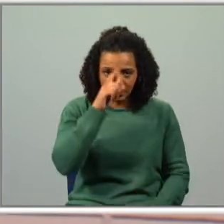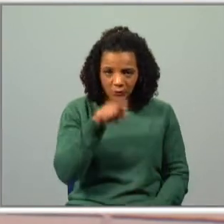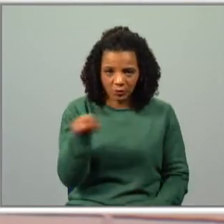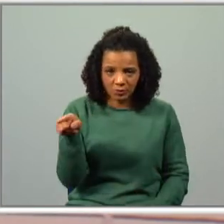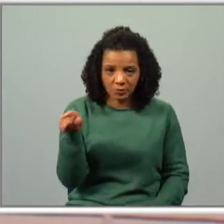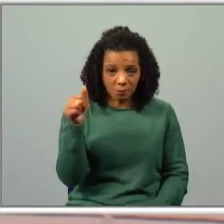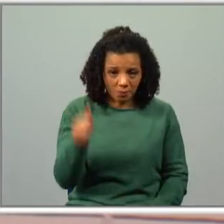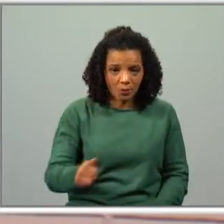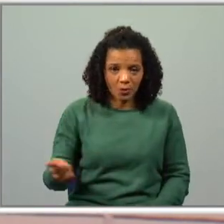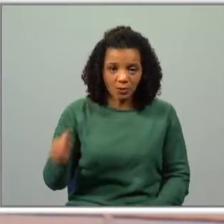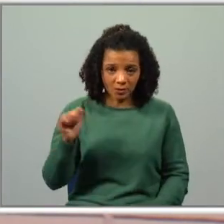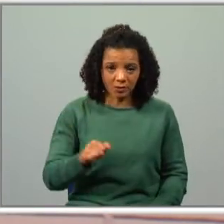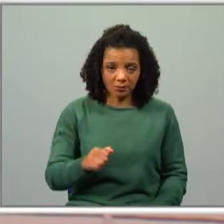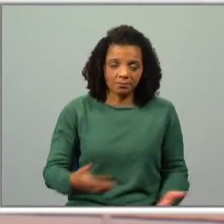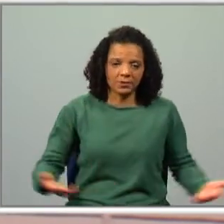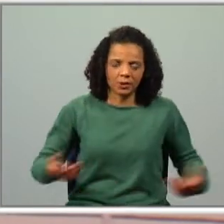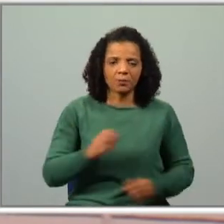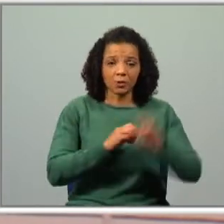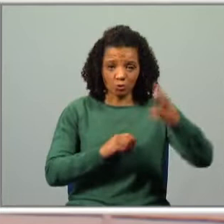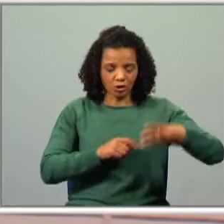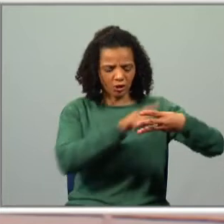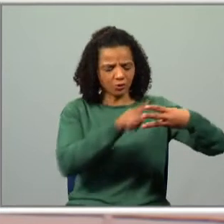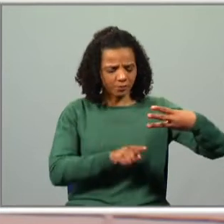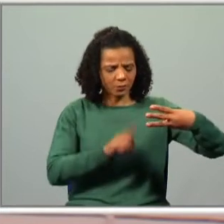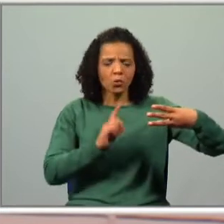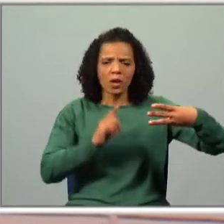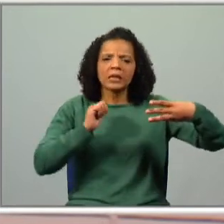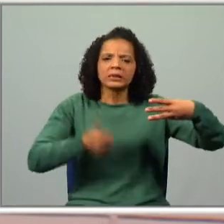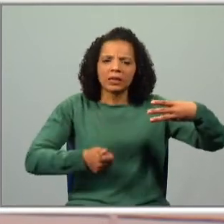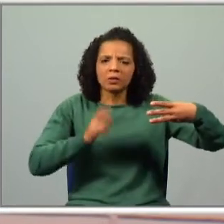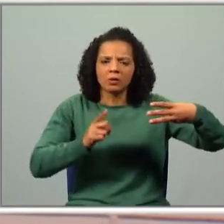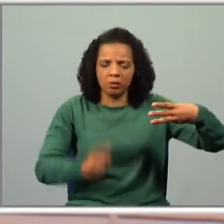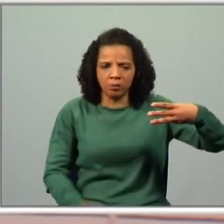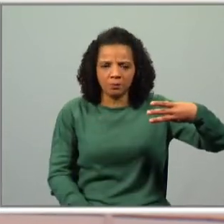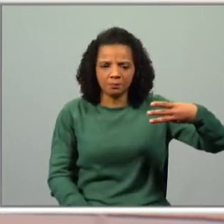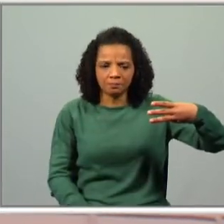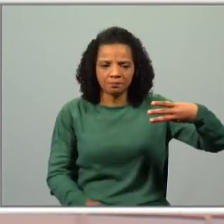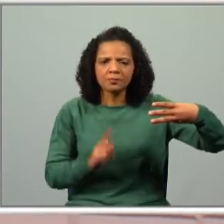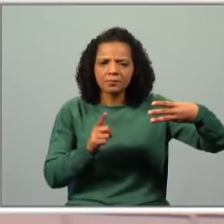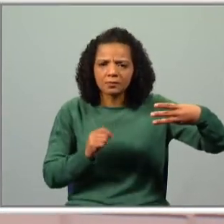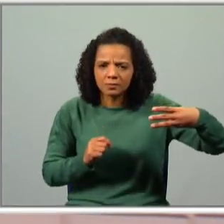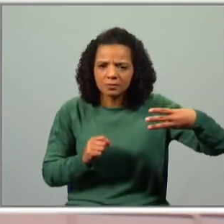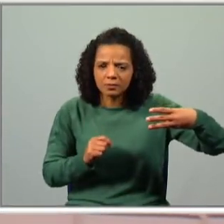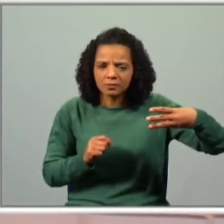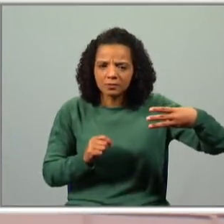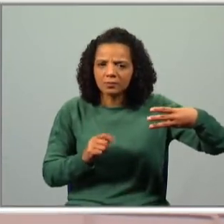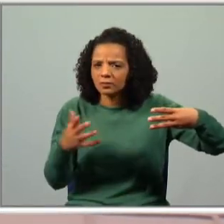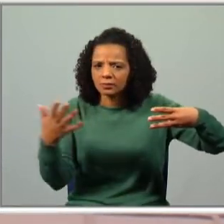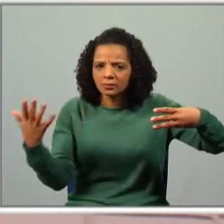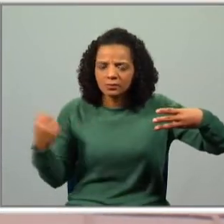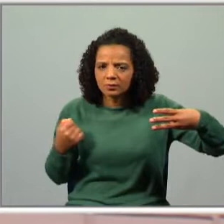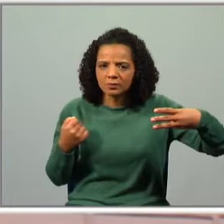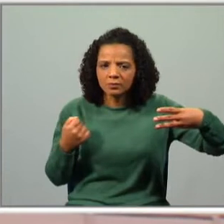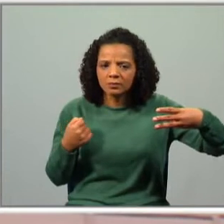Boa? Sim. Então qual destas três opções é que seria a correta? Qual era? Aí de casa?